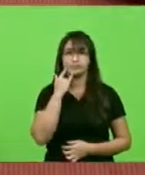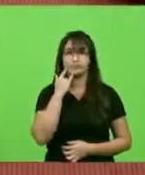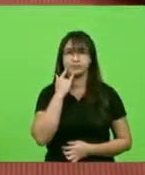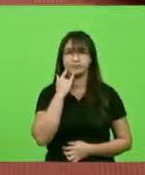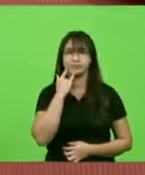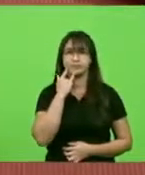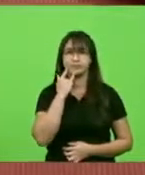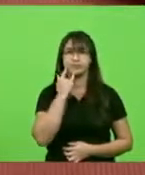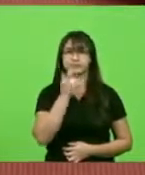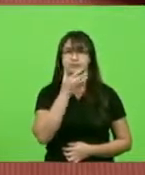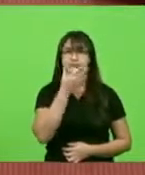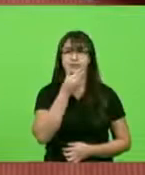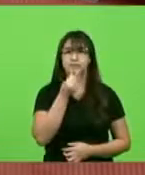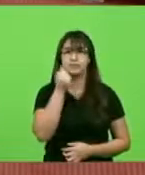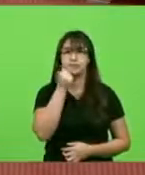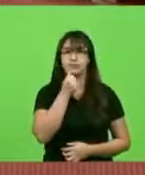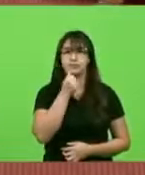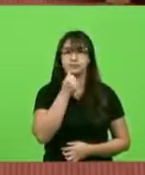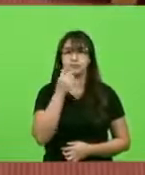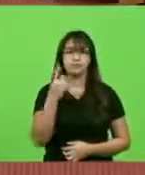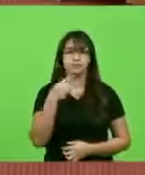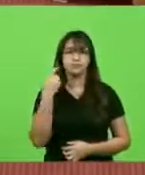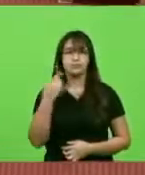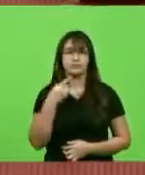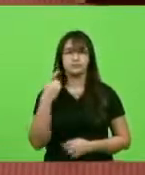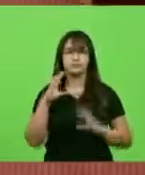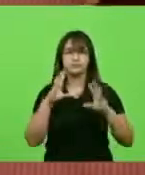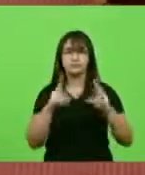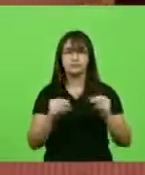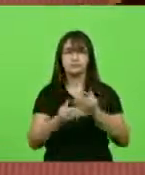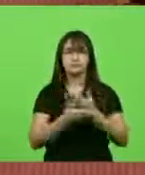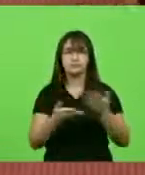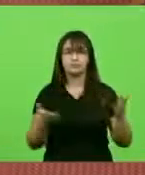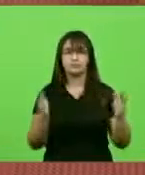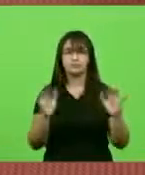senhoras deputadas, senhores deputados,